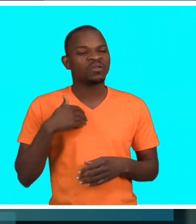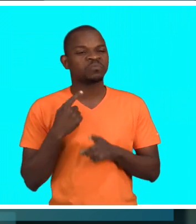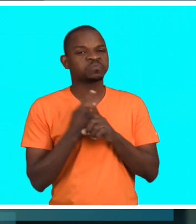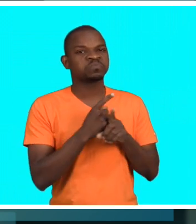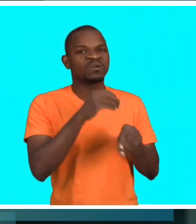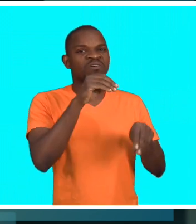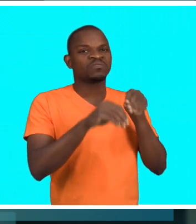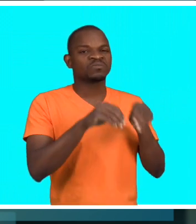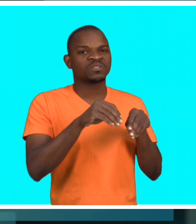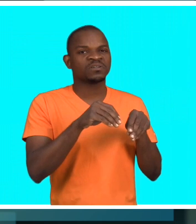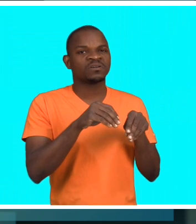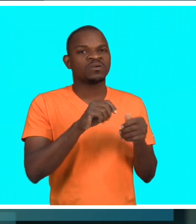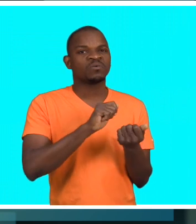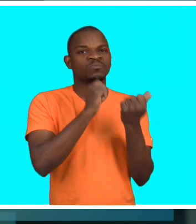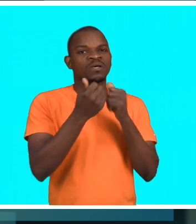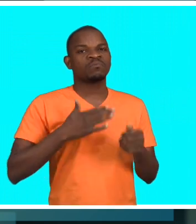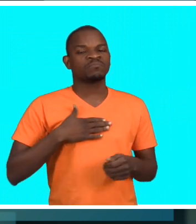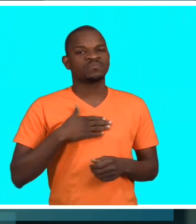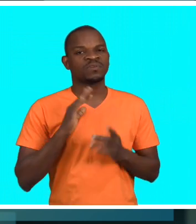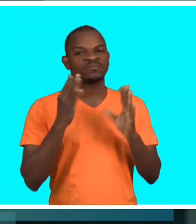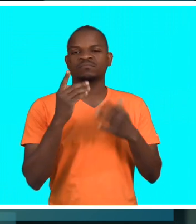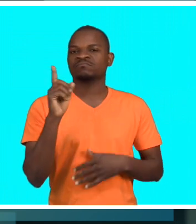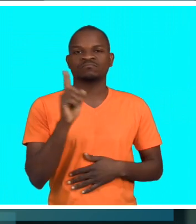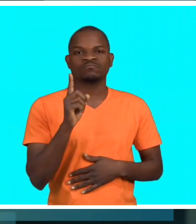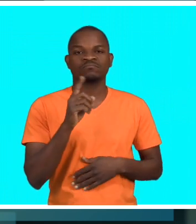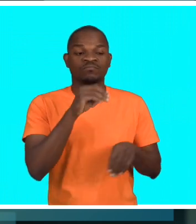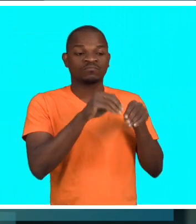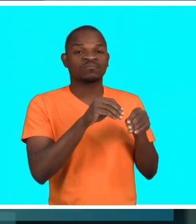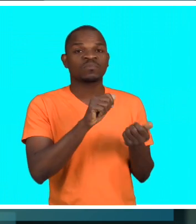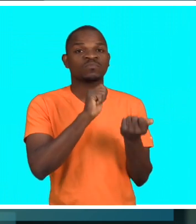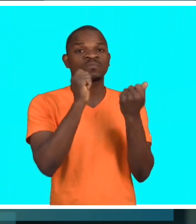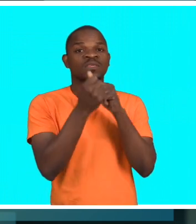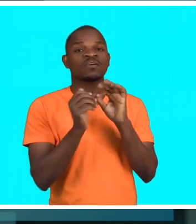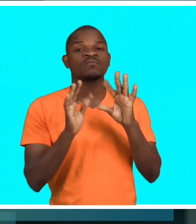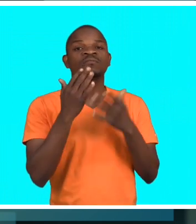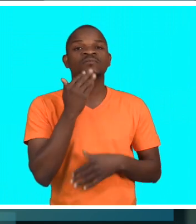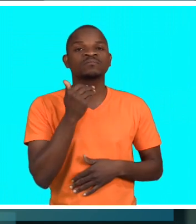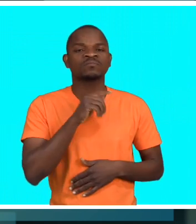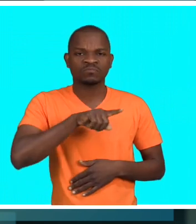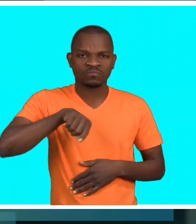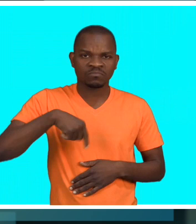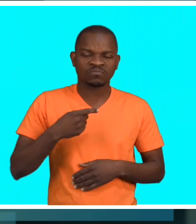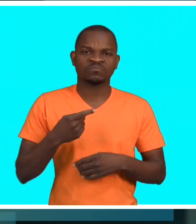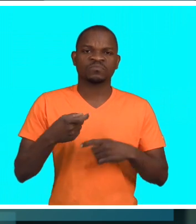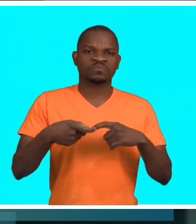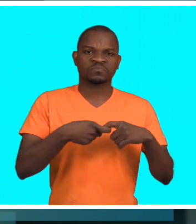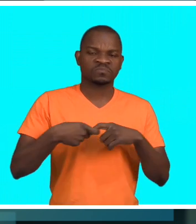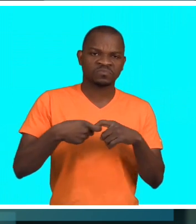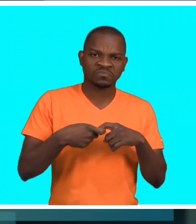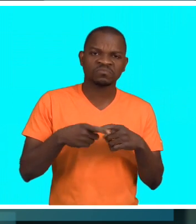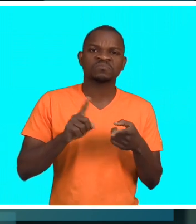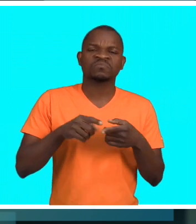que se eu for votar é para mudar a minha vida. Não, se eu for votar é para mudar a vida dos meus,